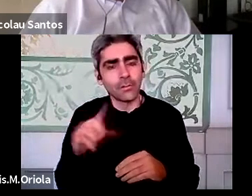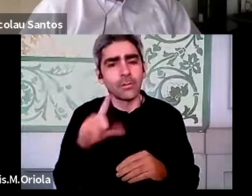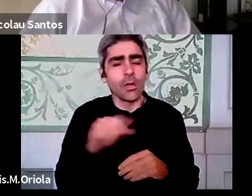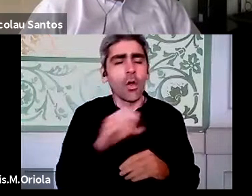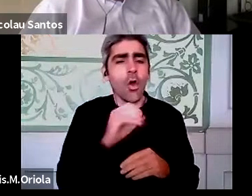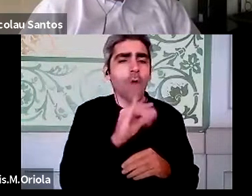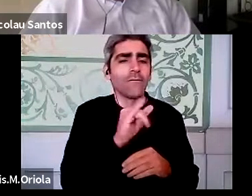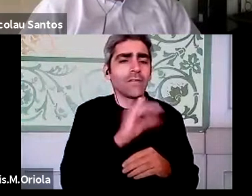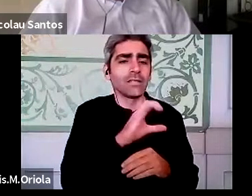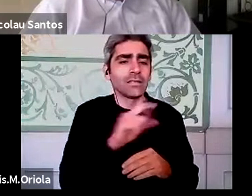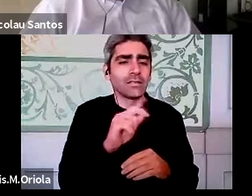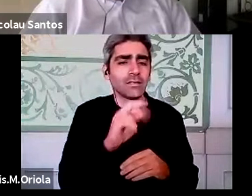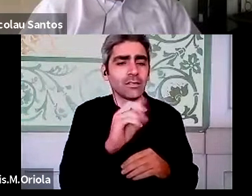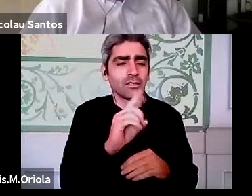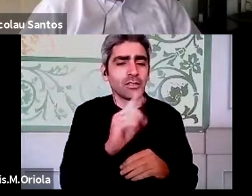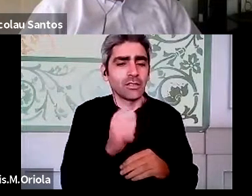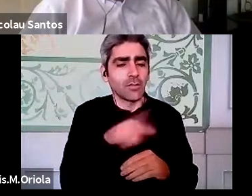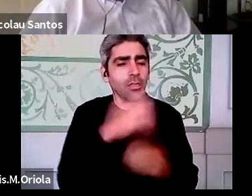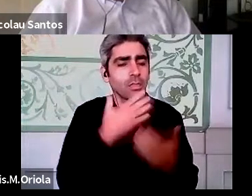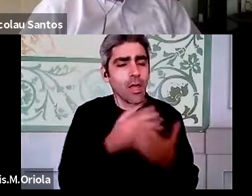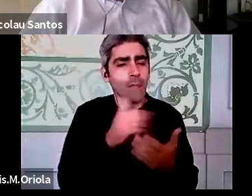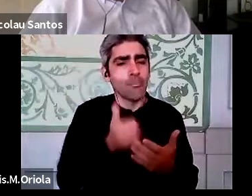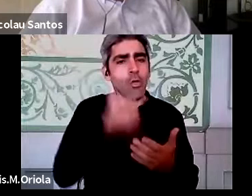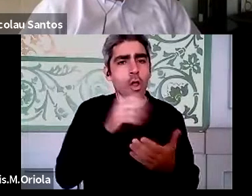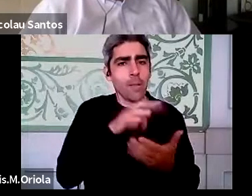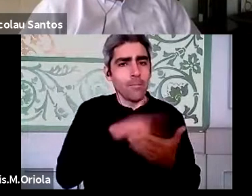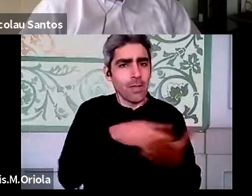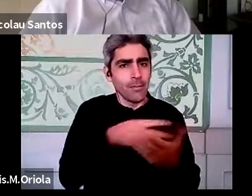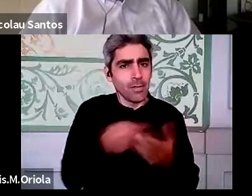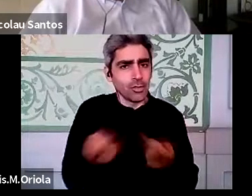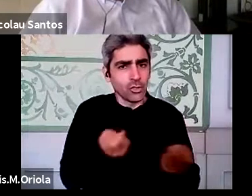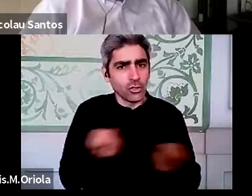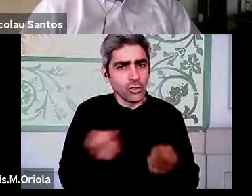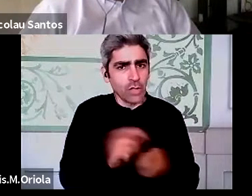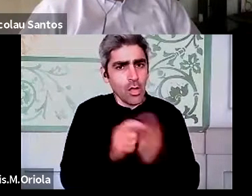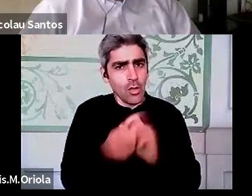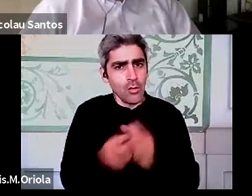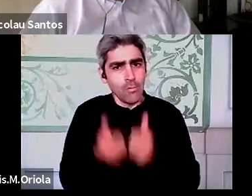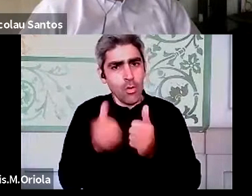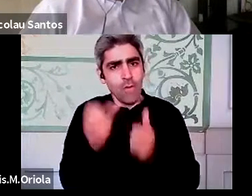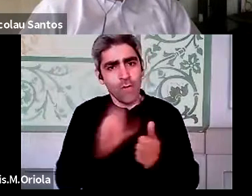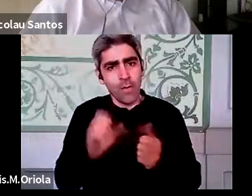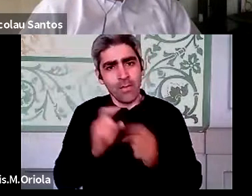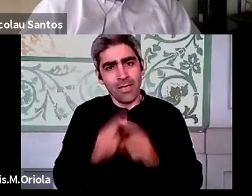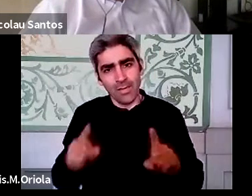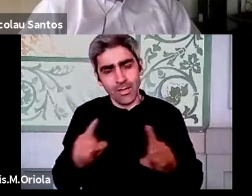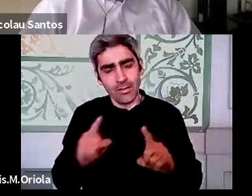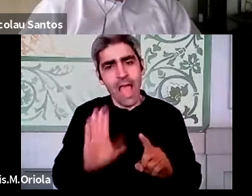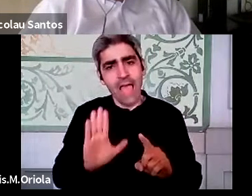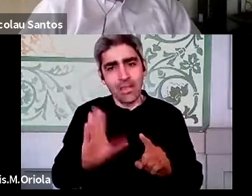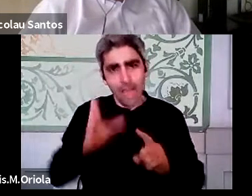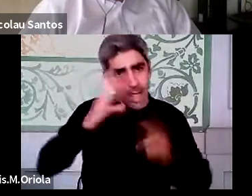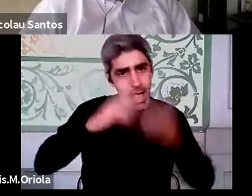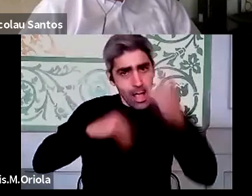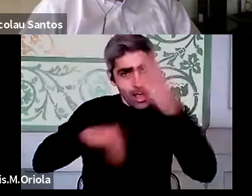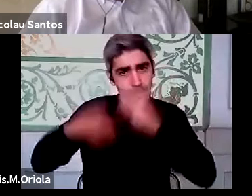de gestão. E portanto temos estado a fazer um trabalho de uma forma diferente. Estamos a aprender com,